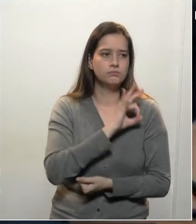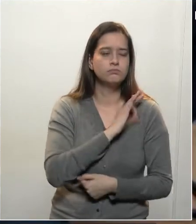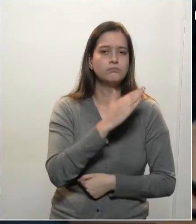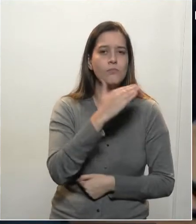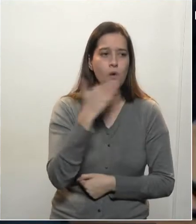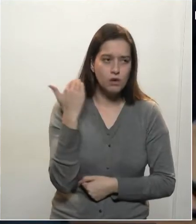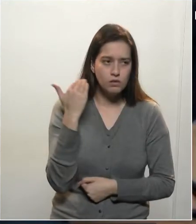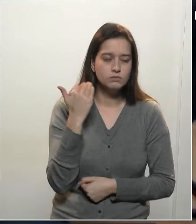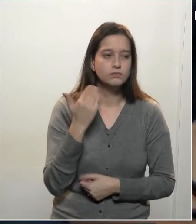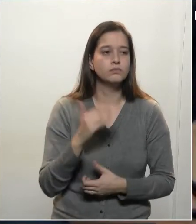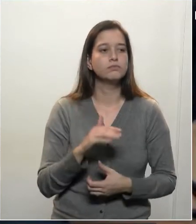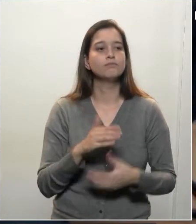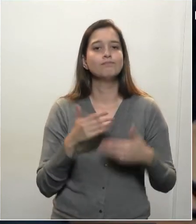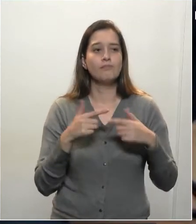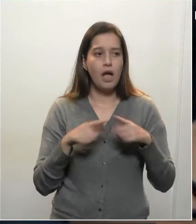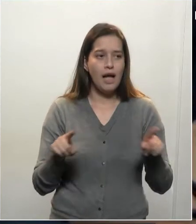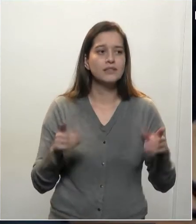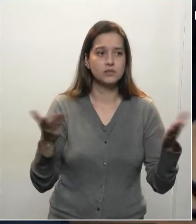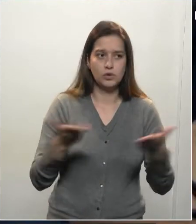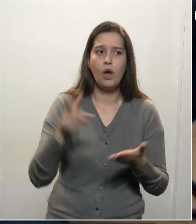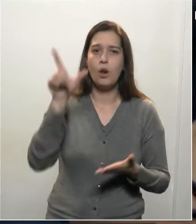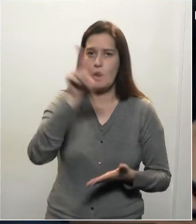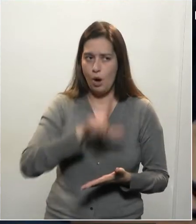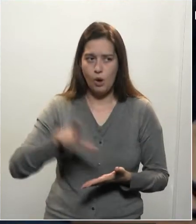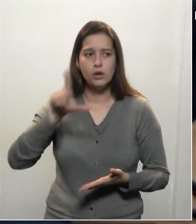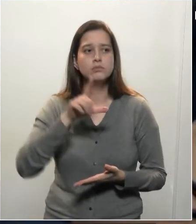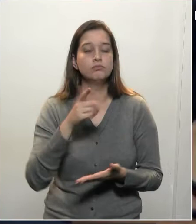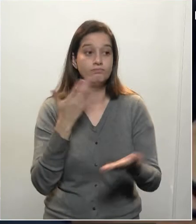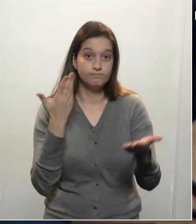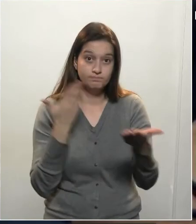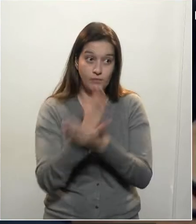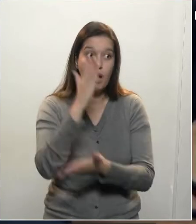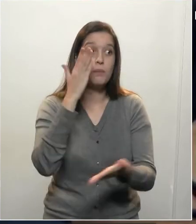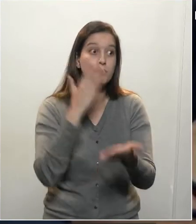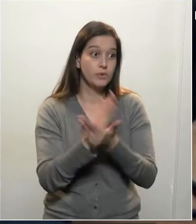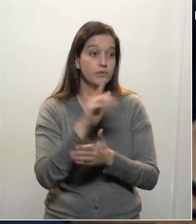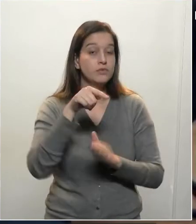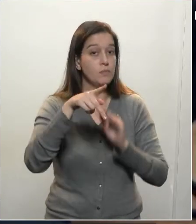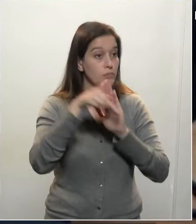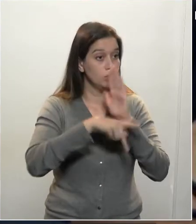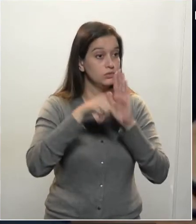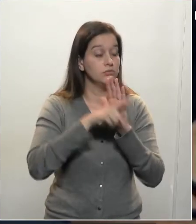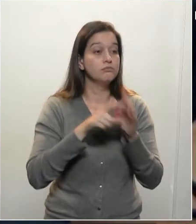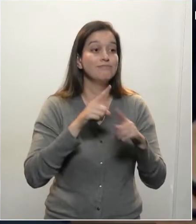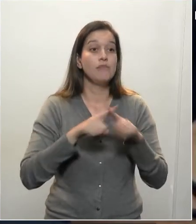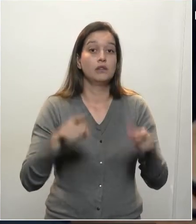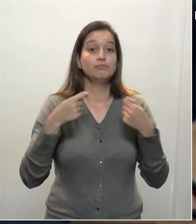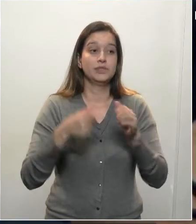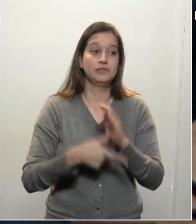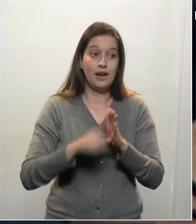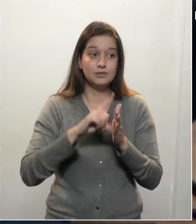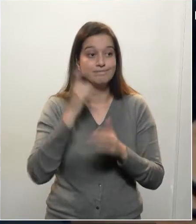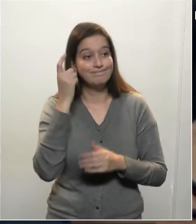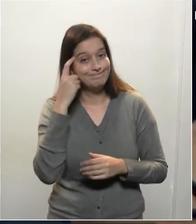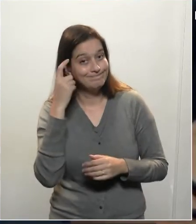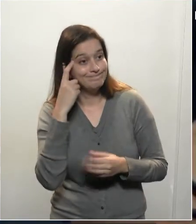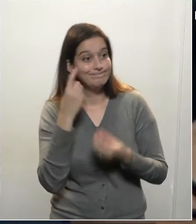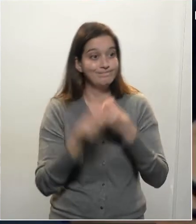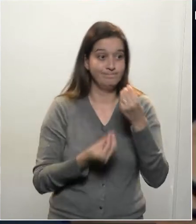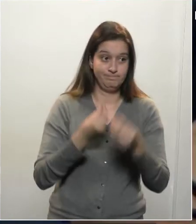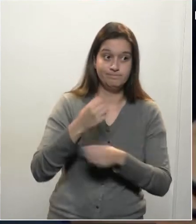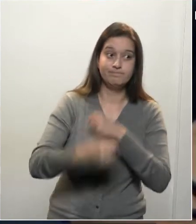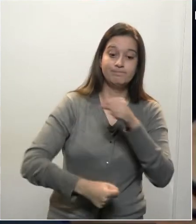mas evidentemente que faremos o todo possível. É evidente que temos que levar em conta que nós estamos vivendo um ano totalmente atípico